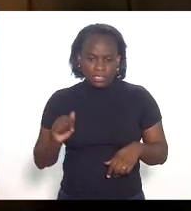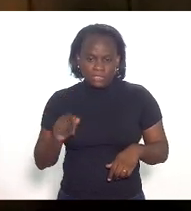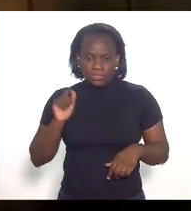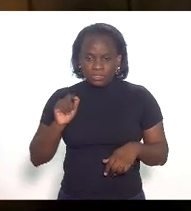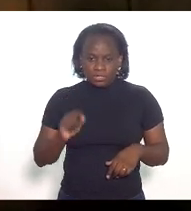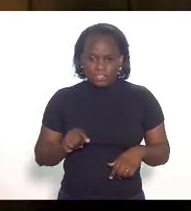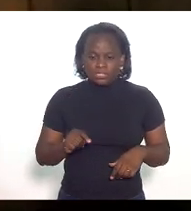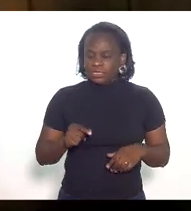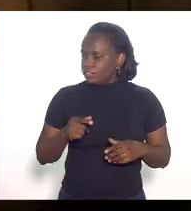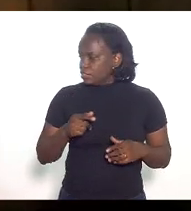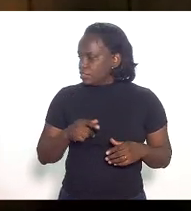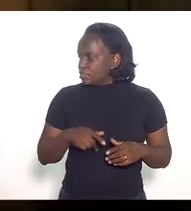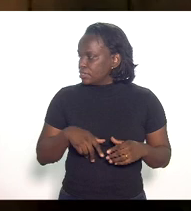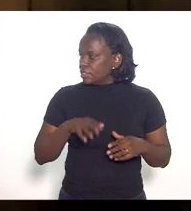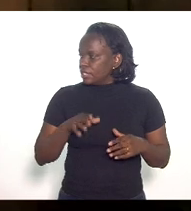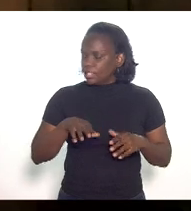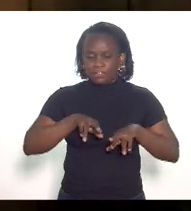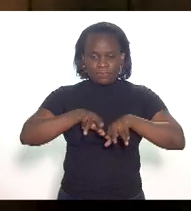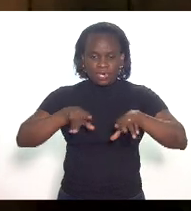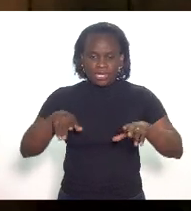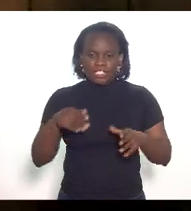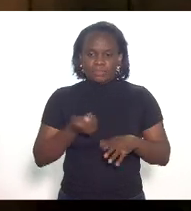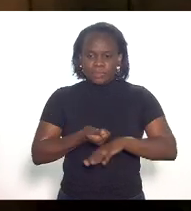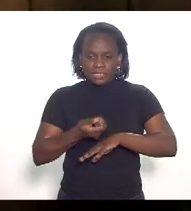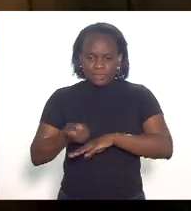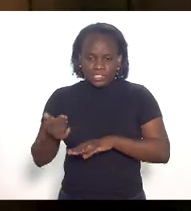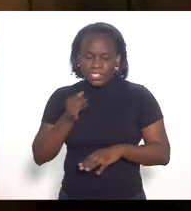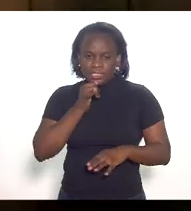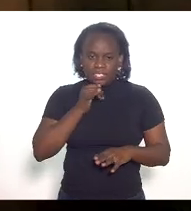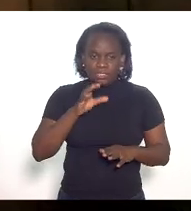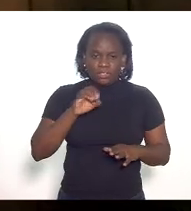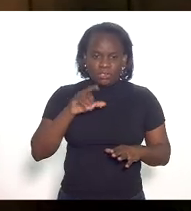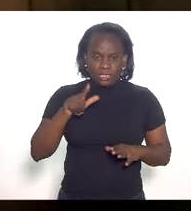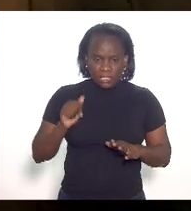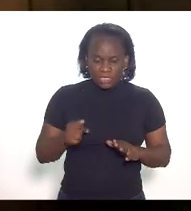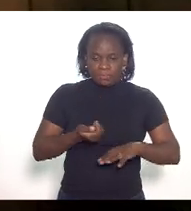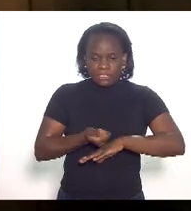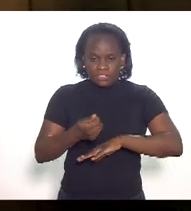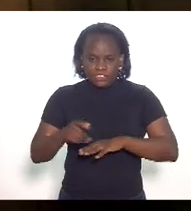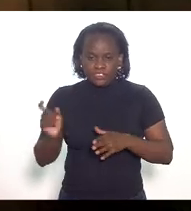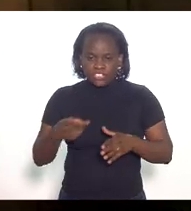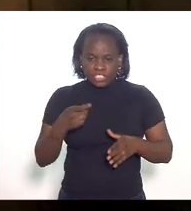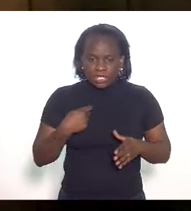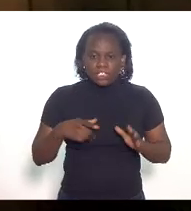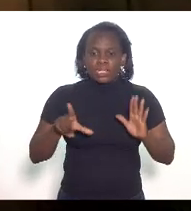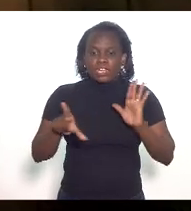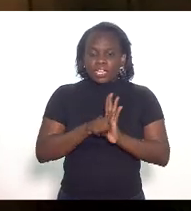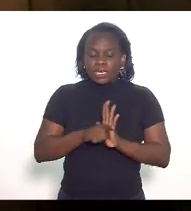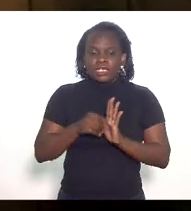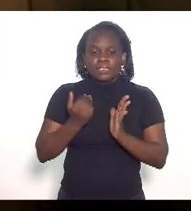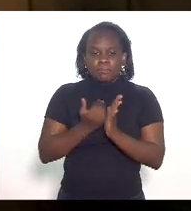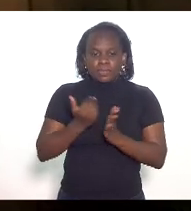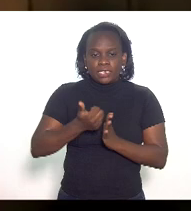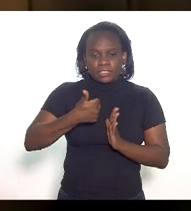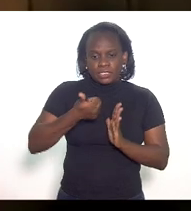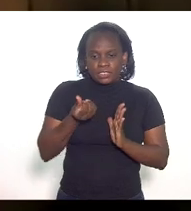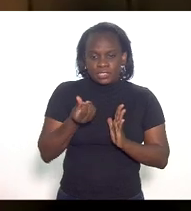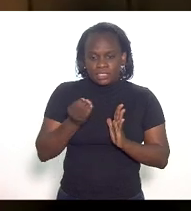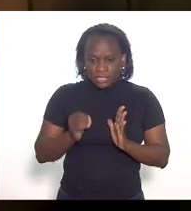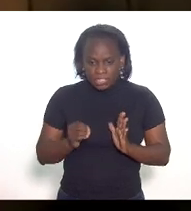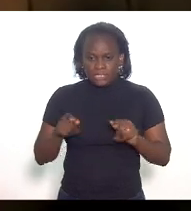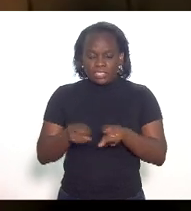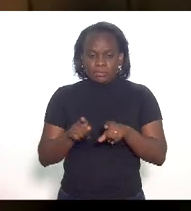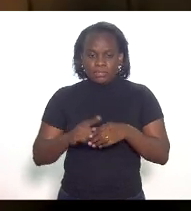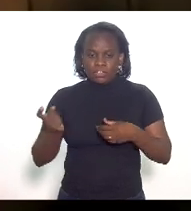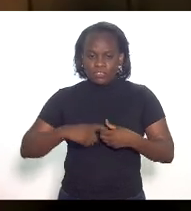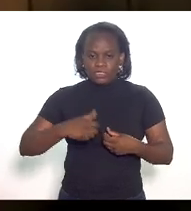é a questão do mix de benefícios quando a gente vai colar um benefício fiscal a lei complementar 160 e o convênio 190